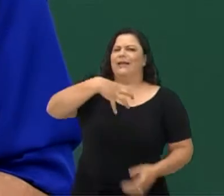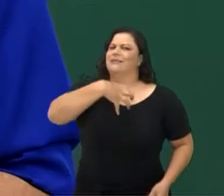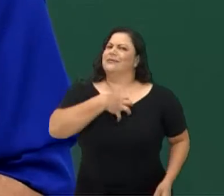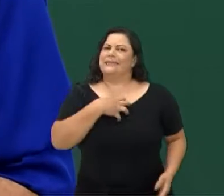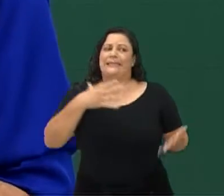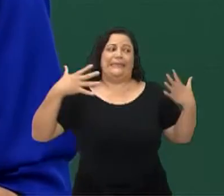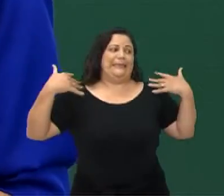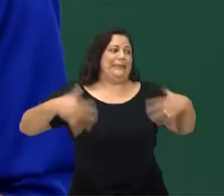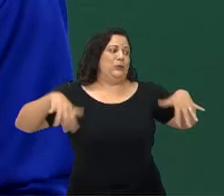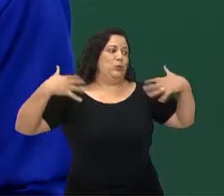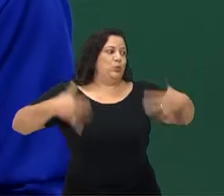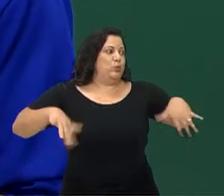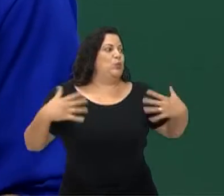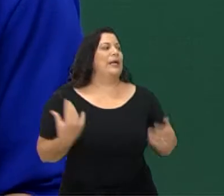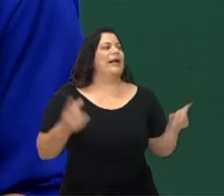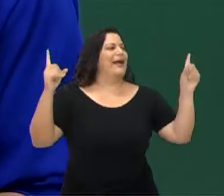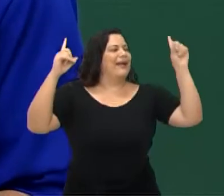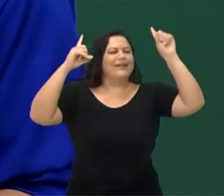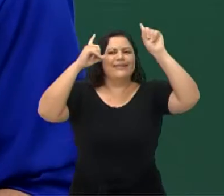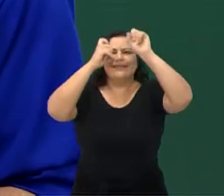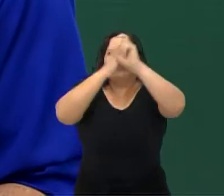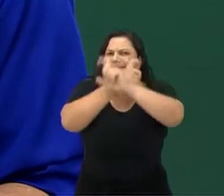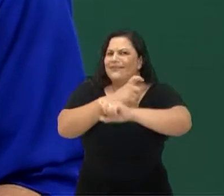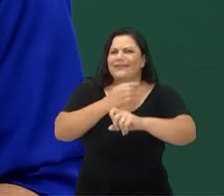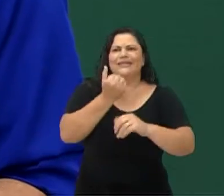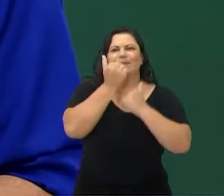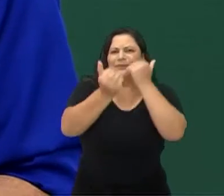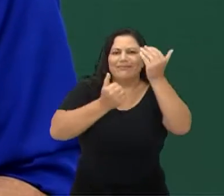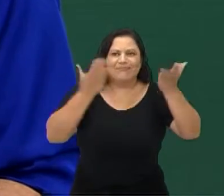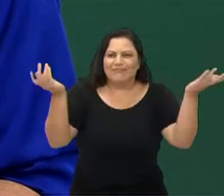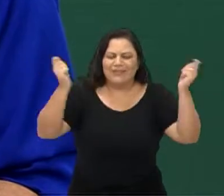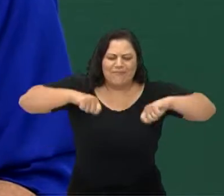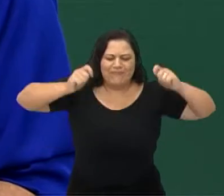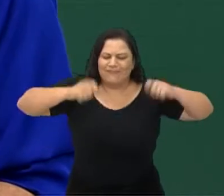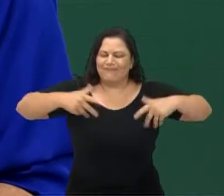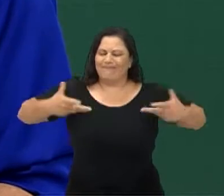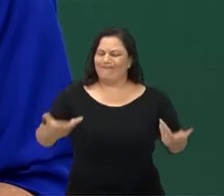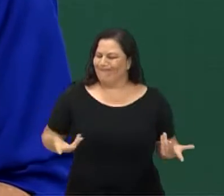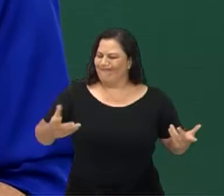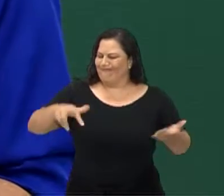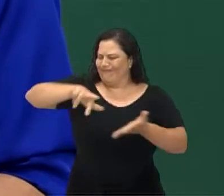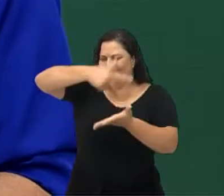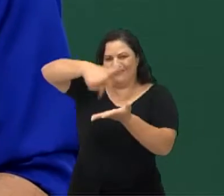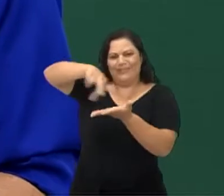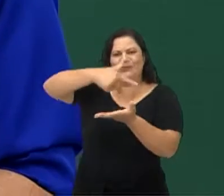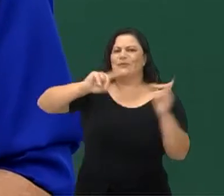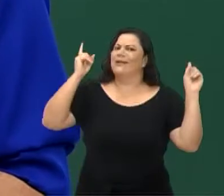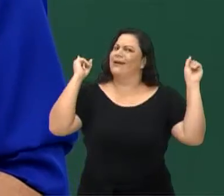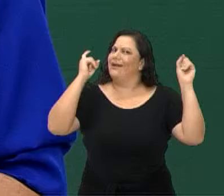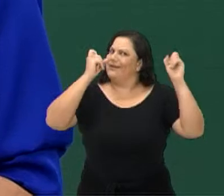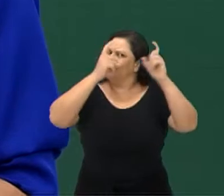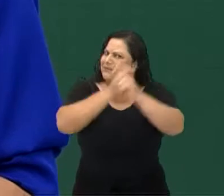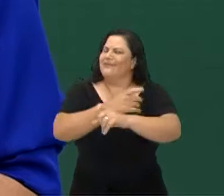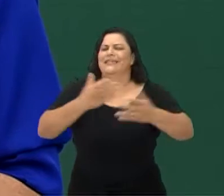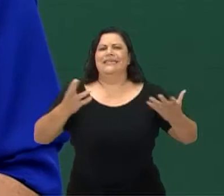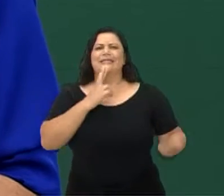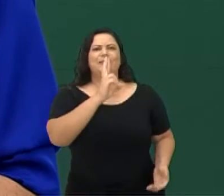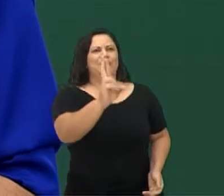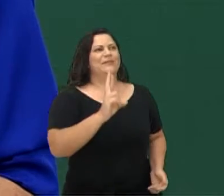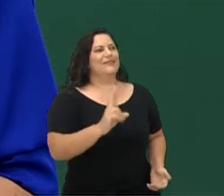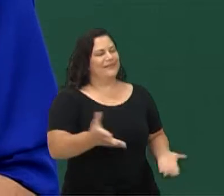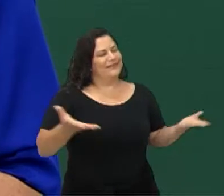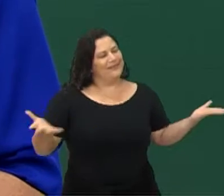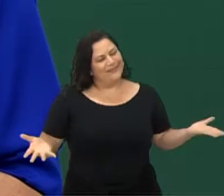Puxa, como eu falei, é difícil. Eu não tenho muita habilidade com dança, né? Então, é difícil eu te responder